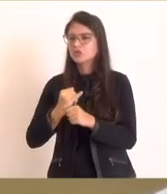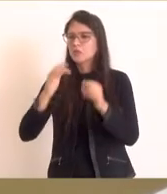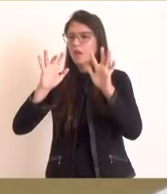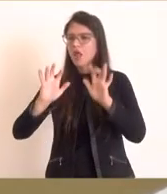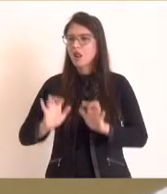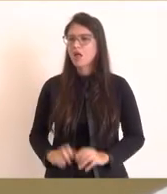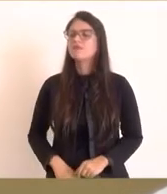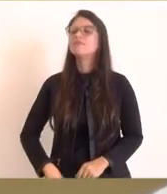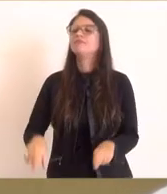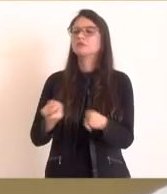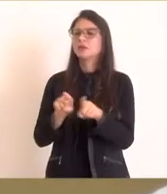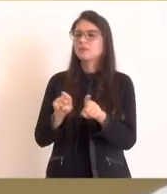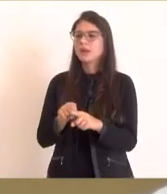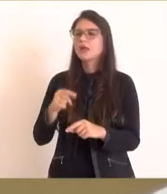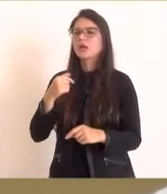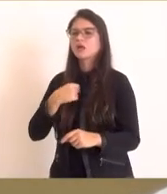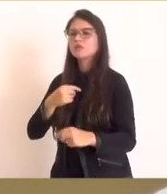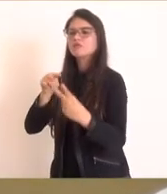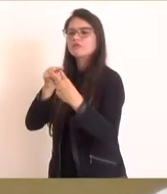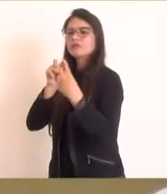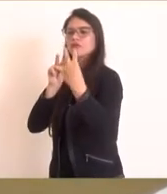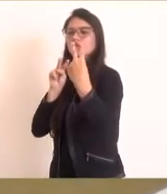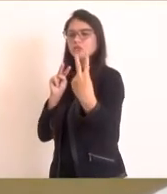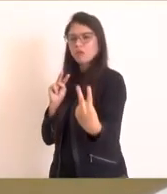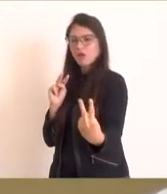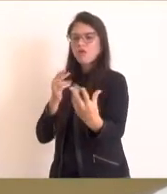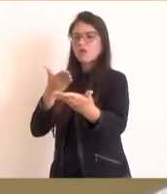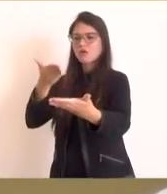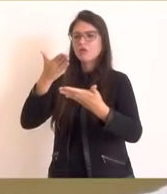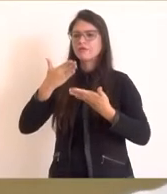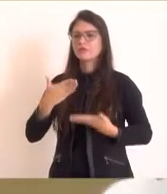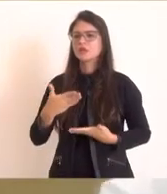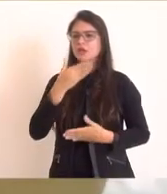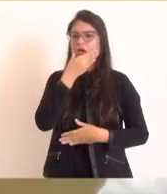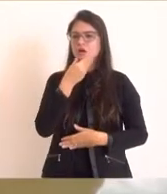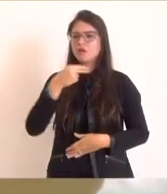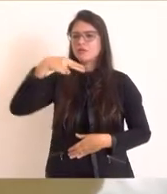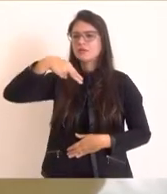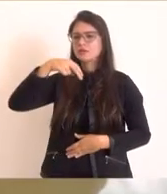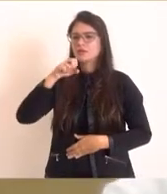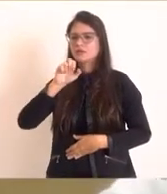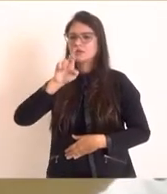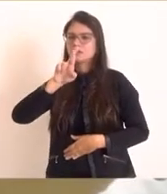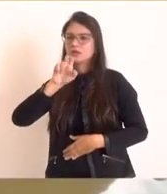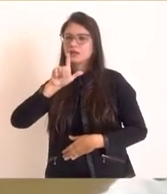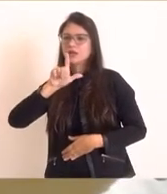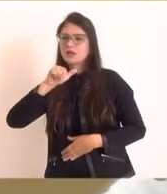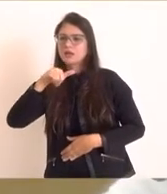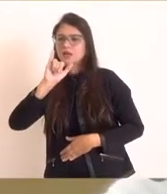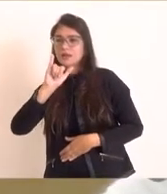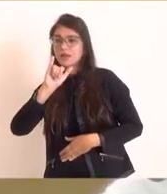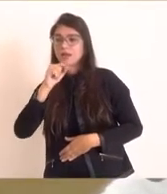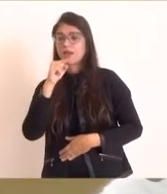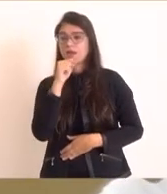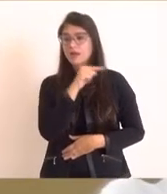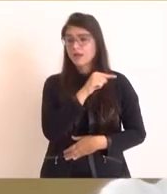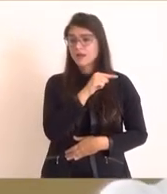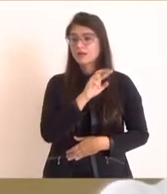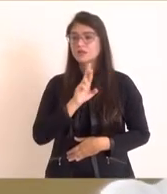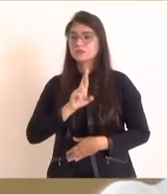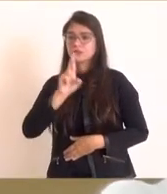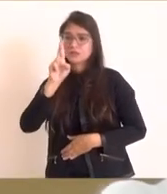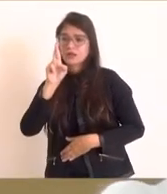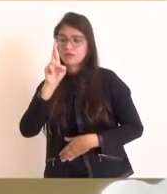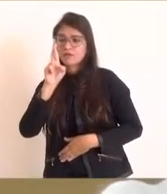Nerley Barros, que é o diretor de operações da Universidade Veiga de Almeida, da região dos Lagos.